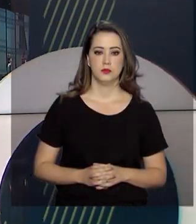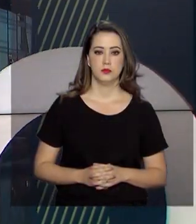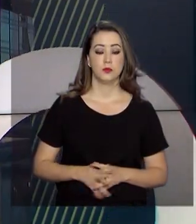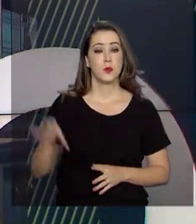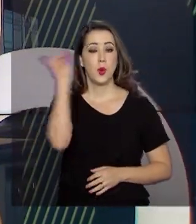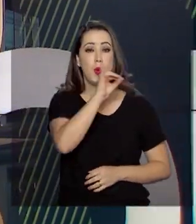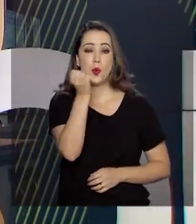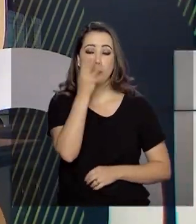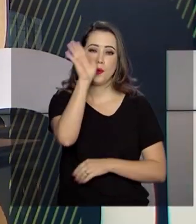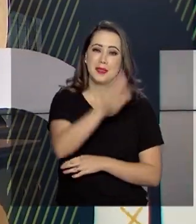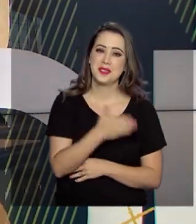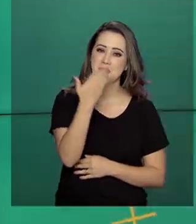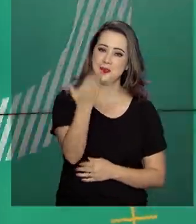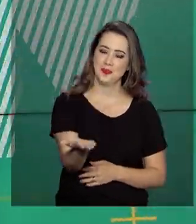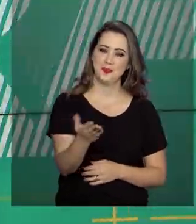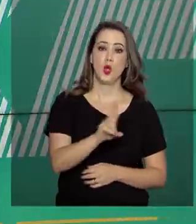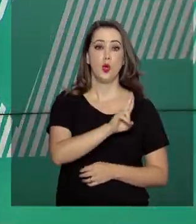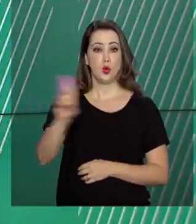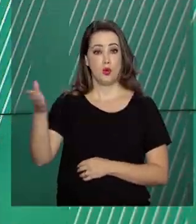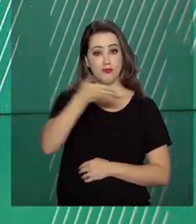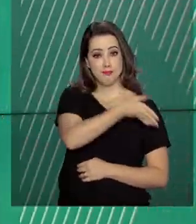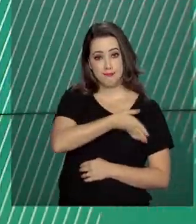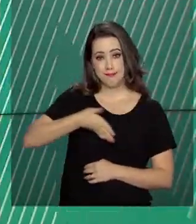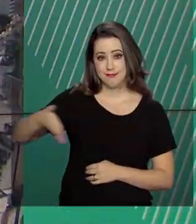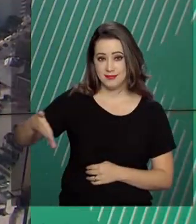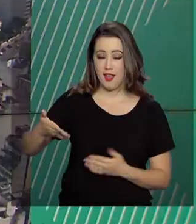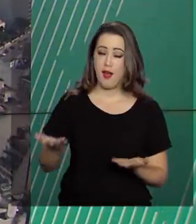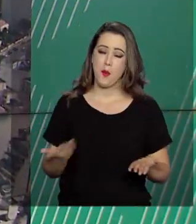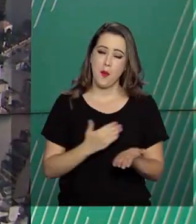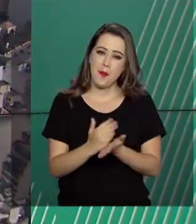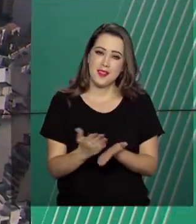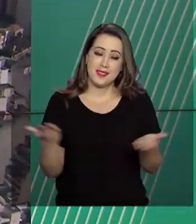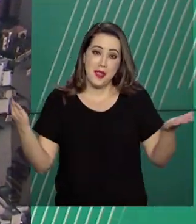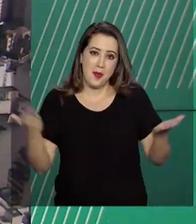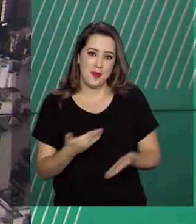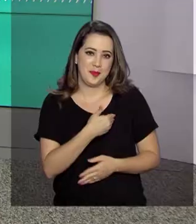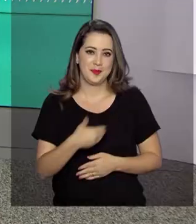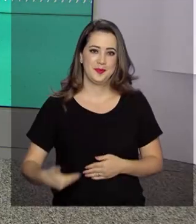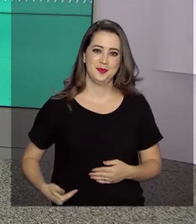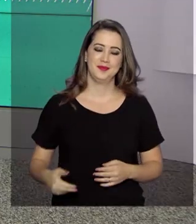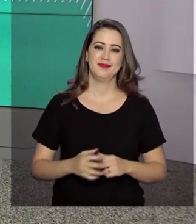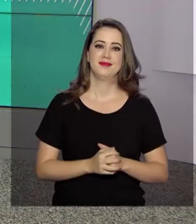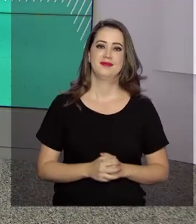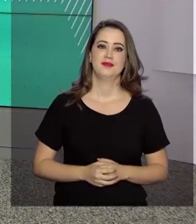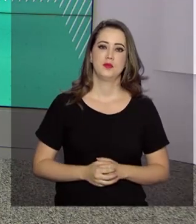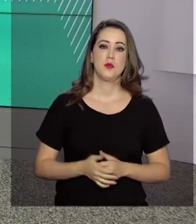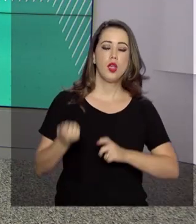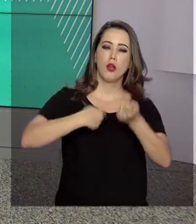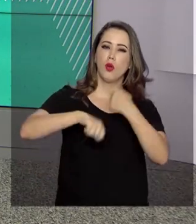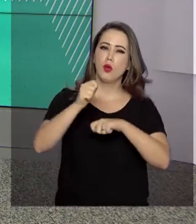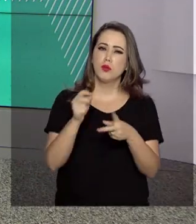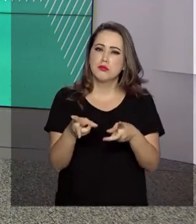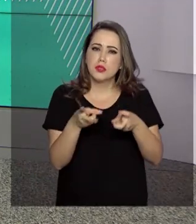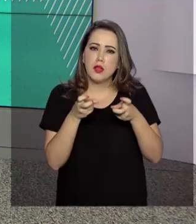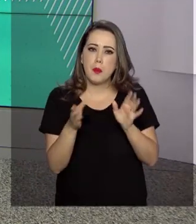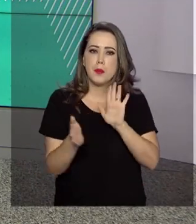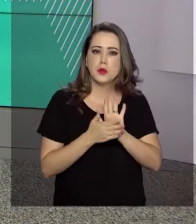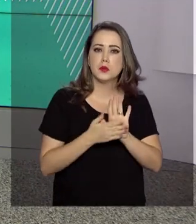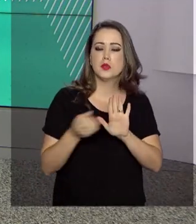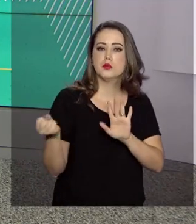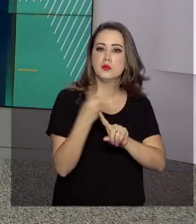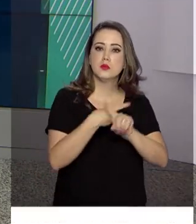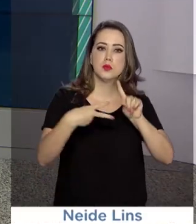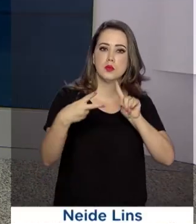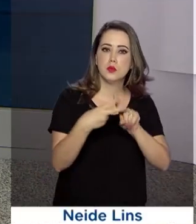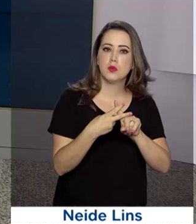Olá, boa tarde para você. Eu sou o Roberto Camargo e está no ar o Governo Agora. A economia prevista com a proposta da